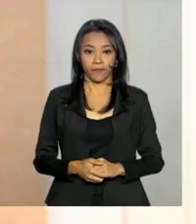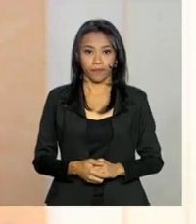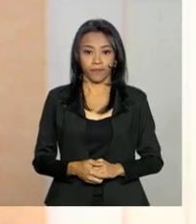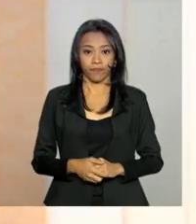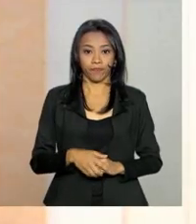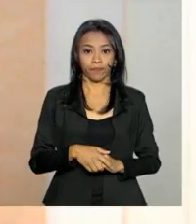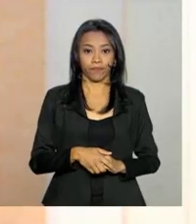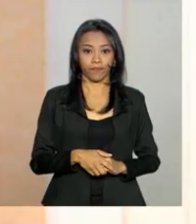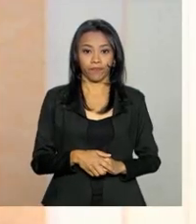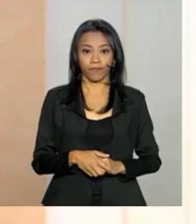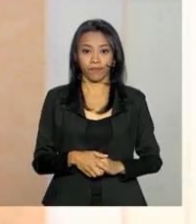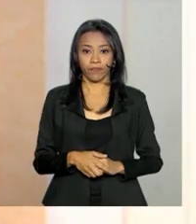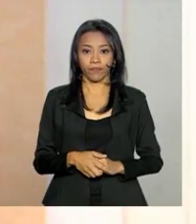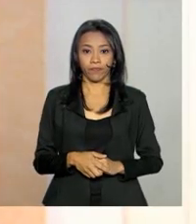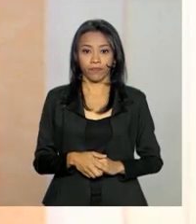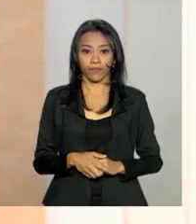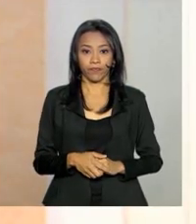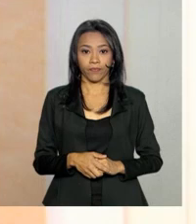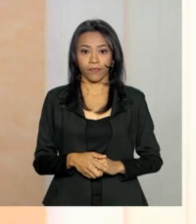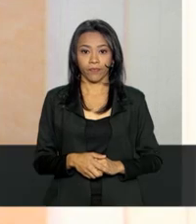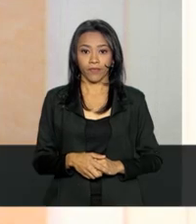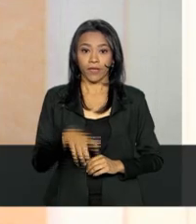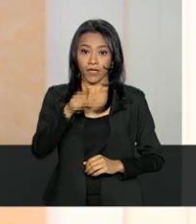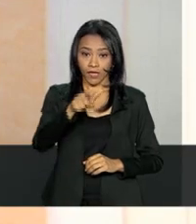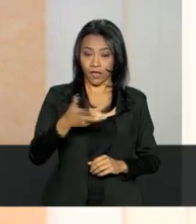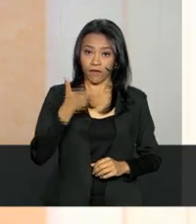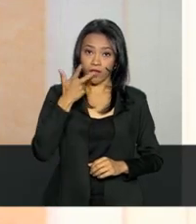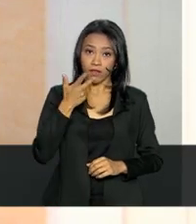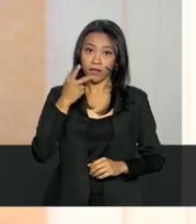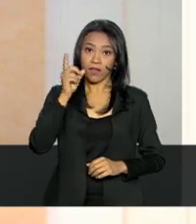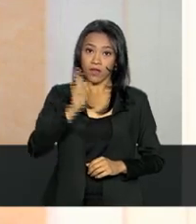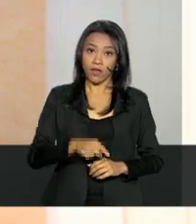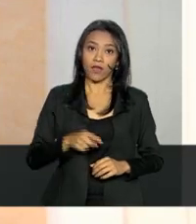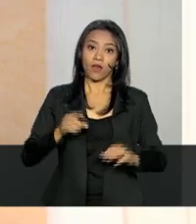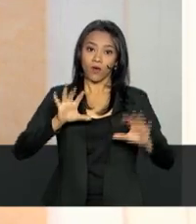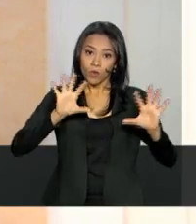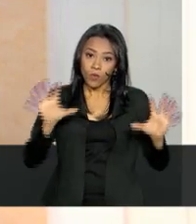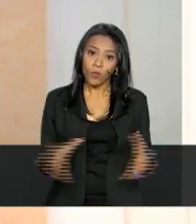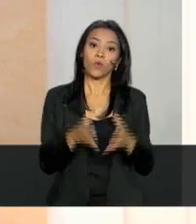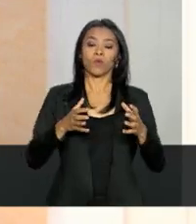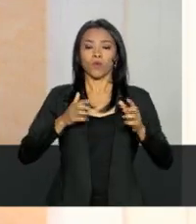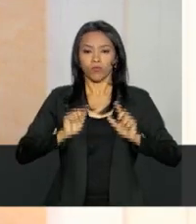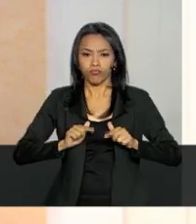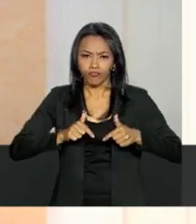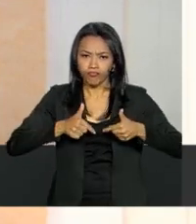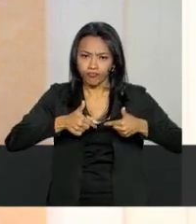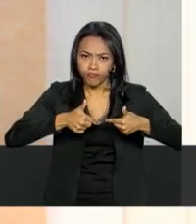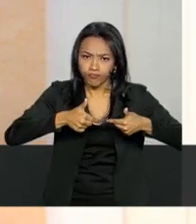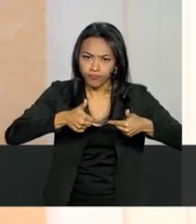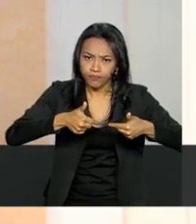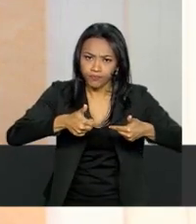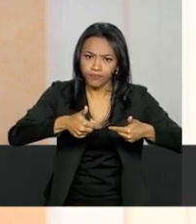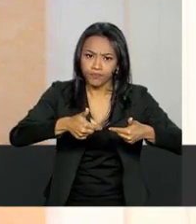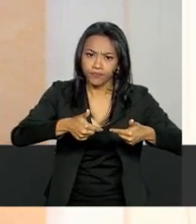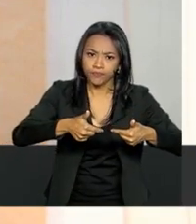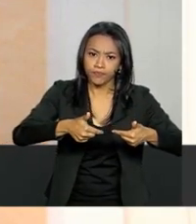Foi uma ação conjunta com a FNDES. A FNDES já faz essa campanha e nós também